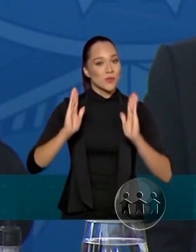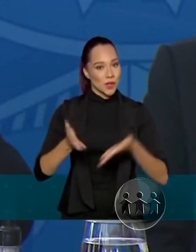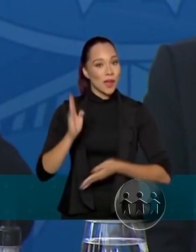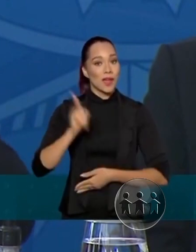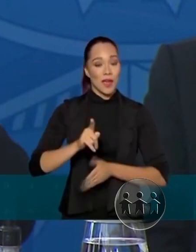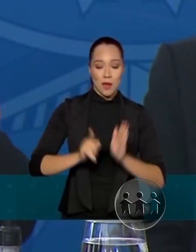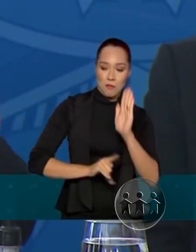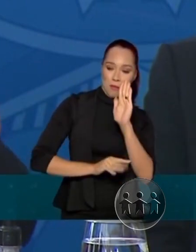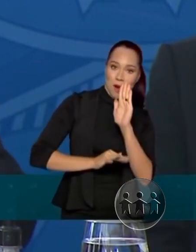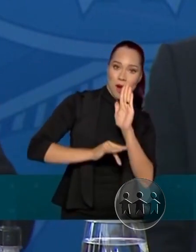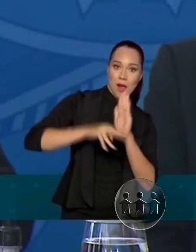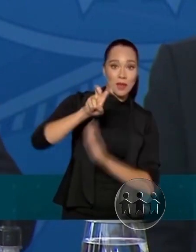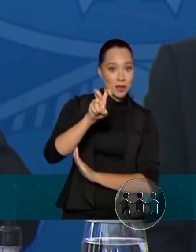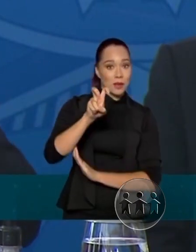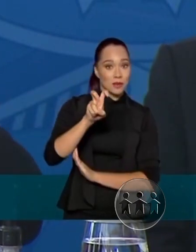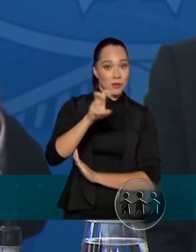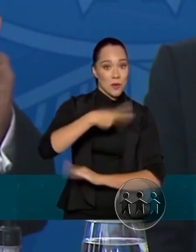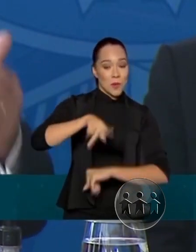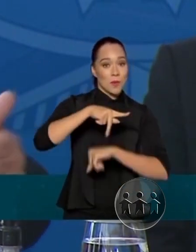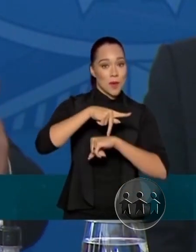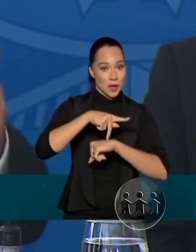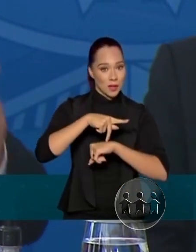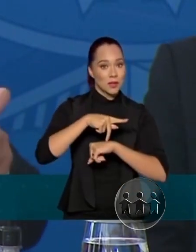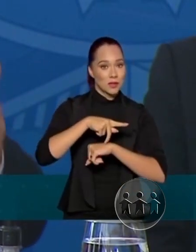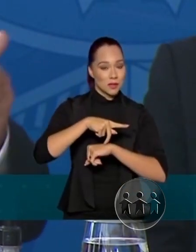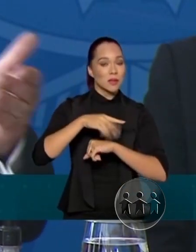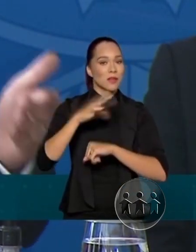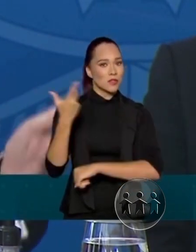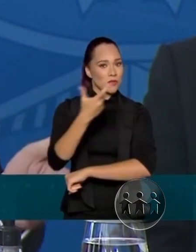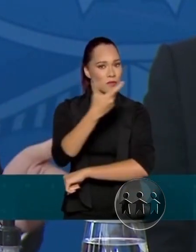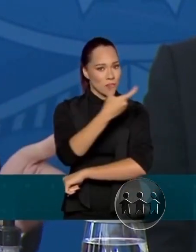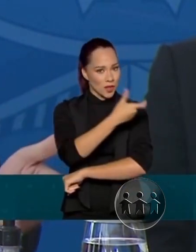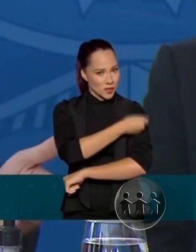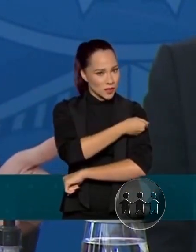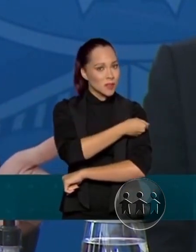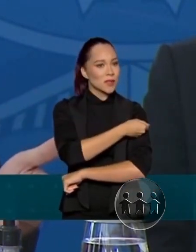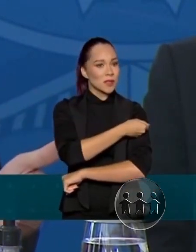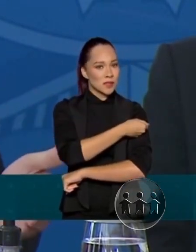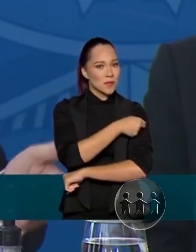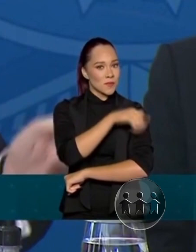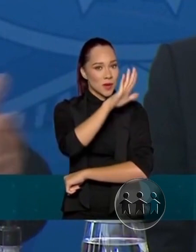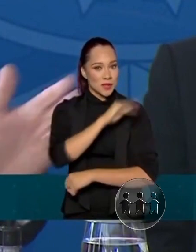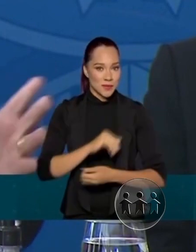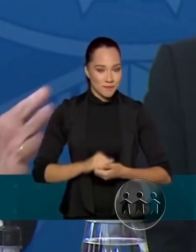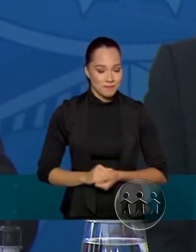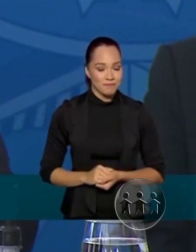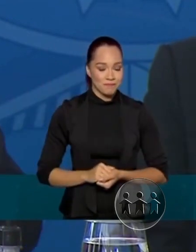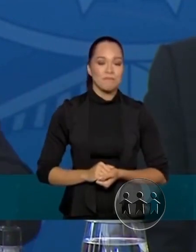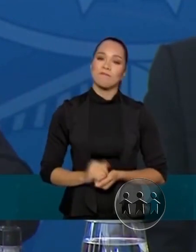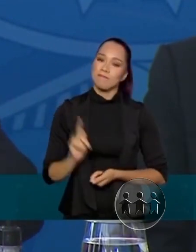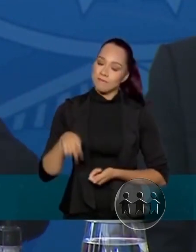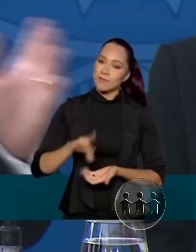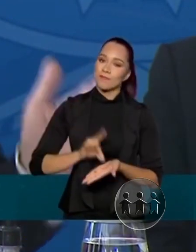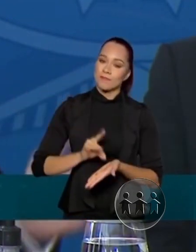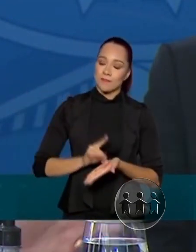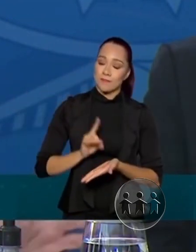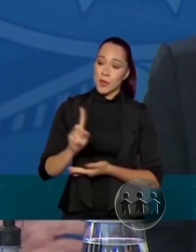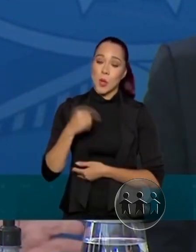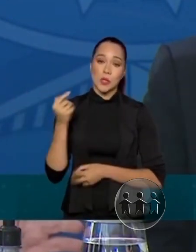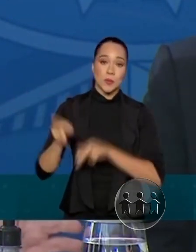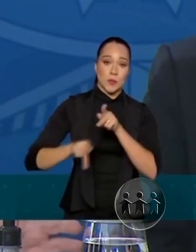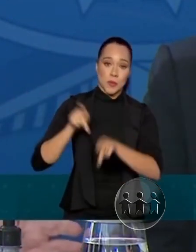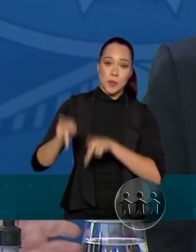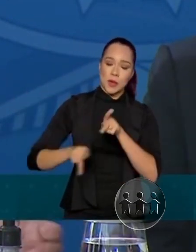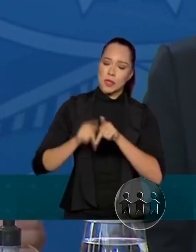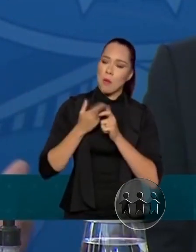o quinto país em aplicação de vacinas. É verdade que nossa população